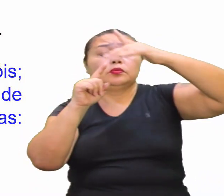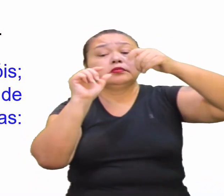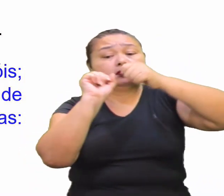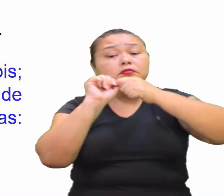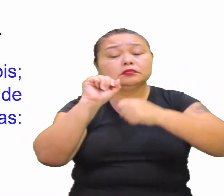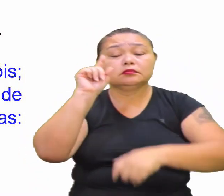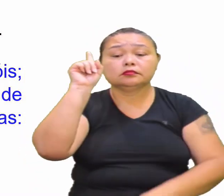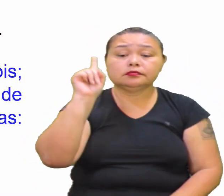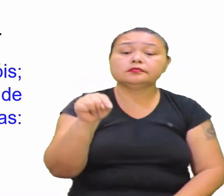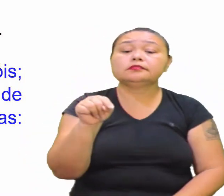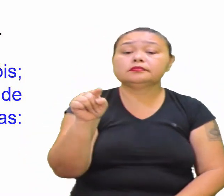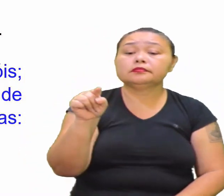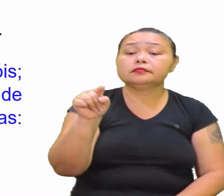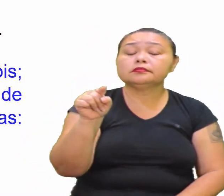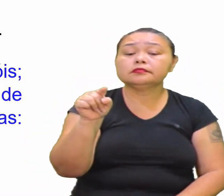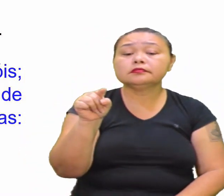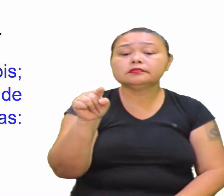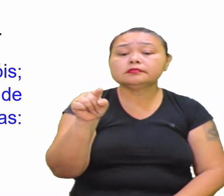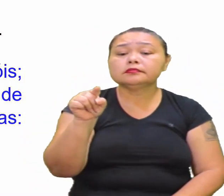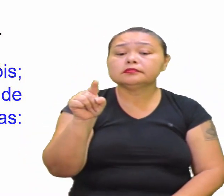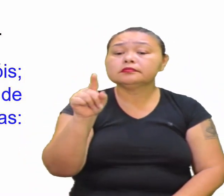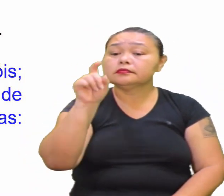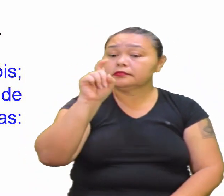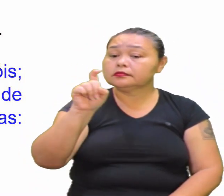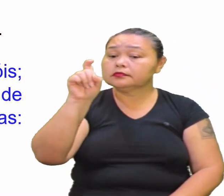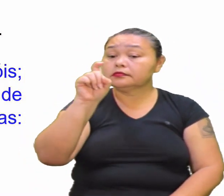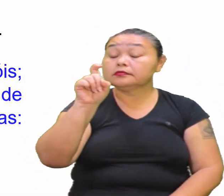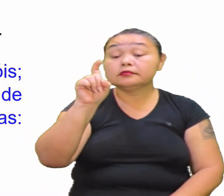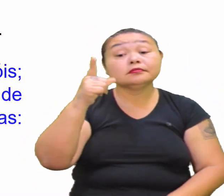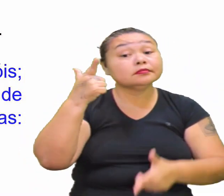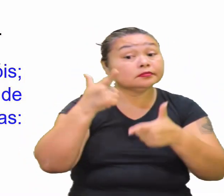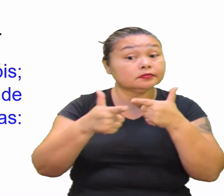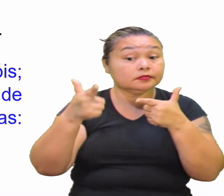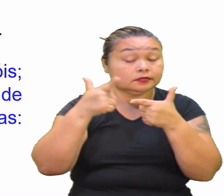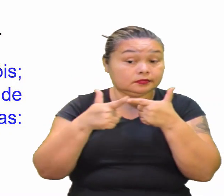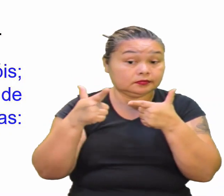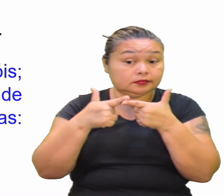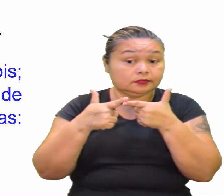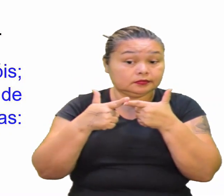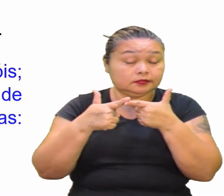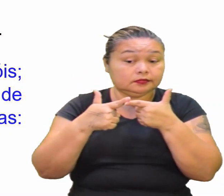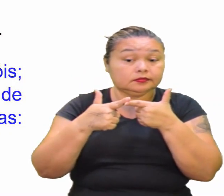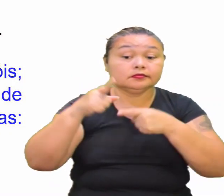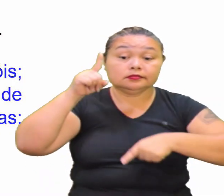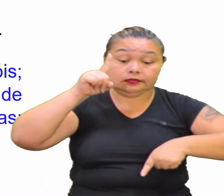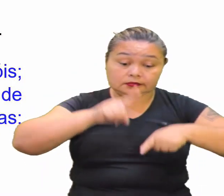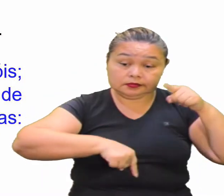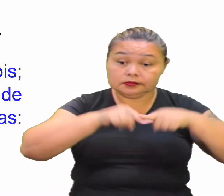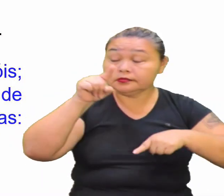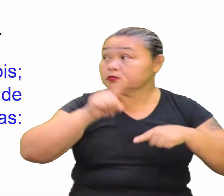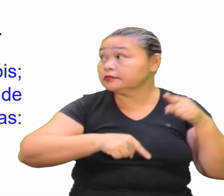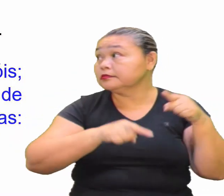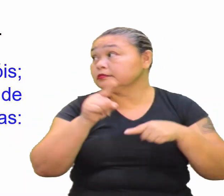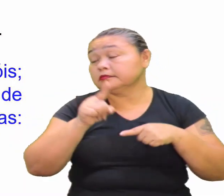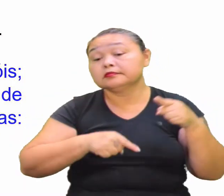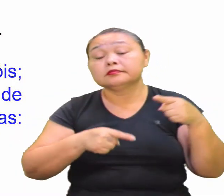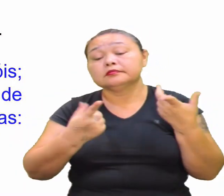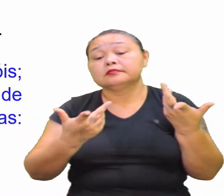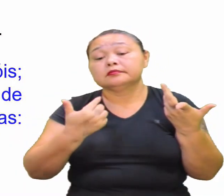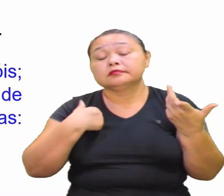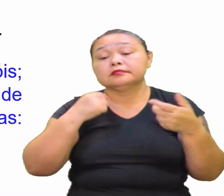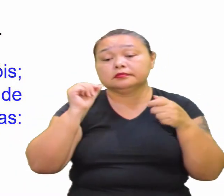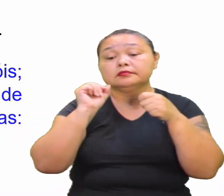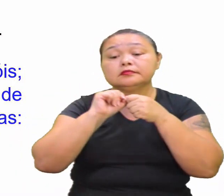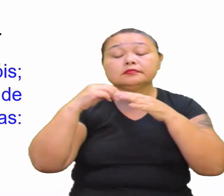consideradas Essas partículas Eles são consideradas Aerosóis O problema É que Os produtos Que hoje Foram E são